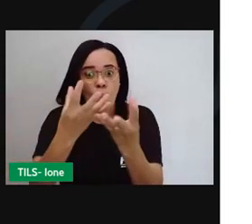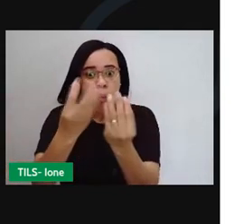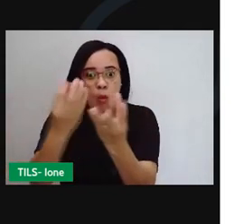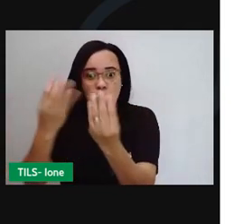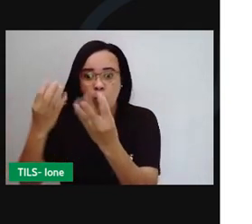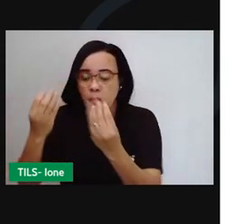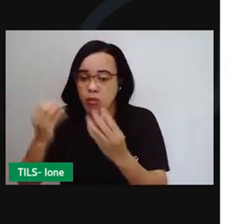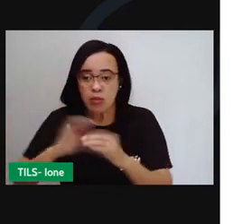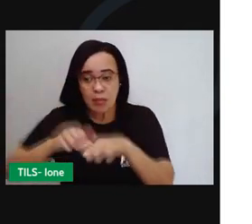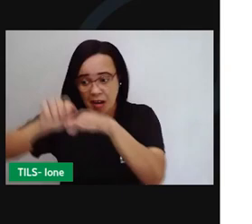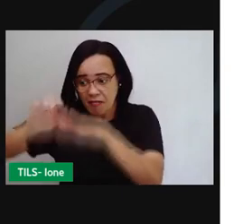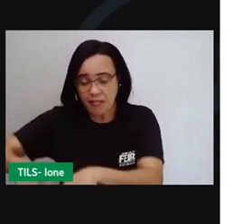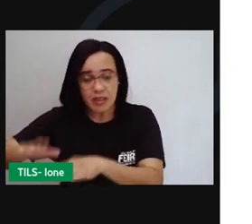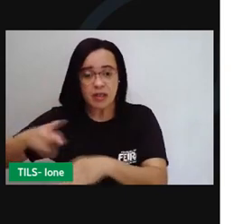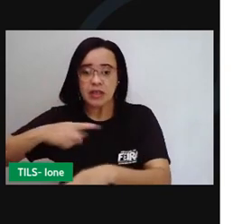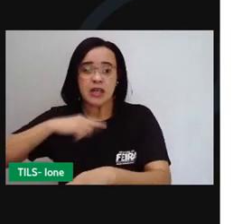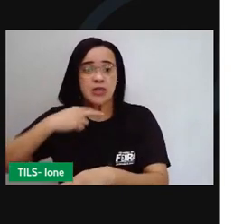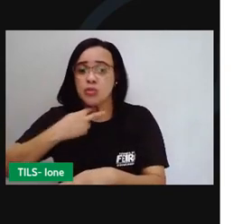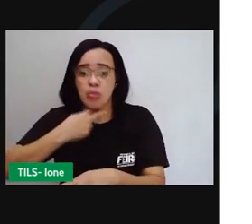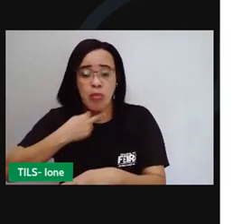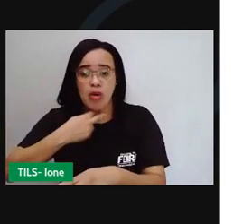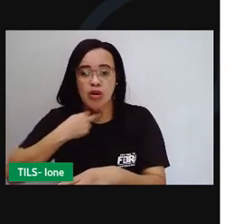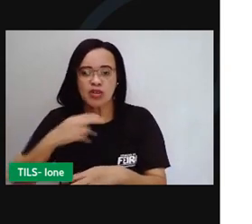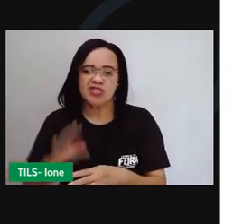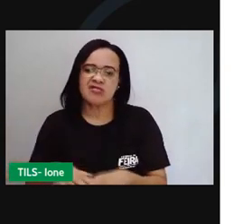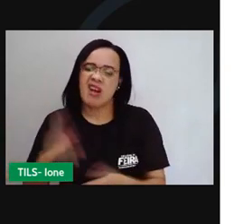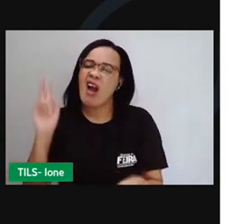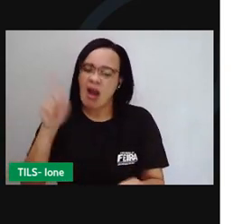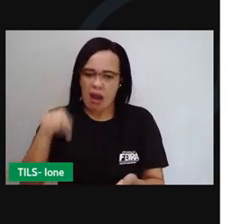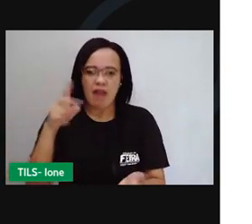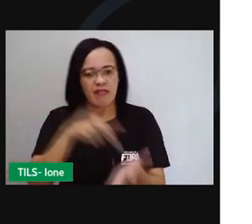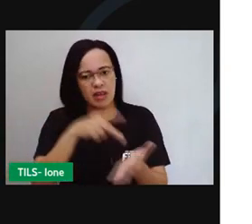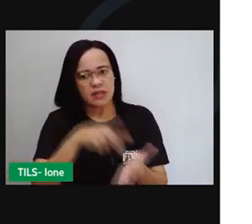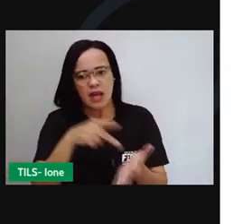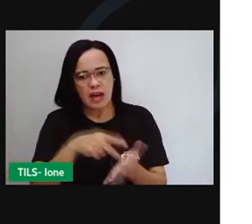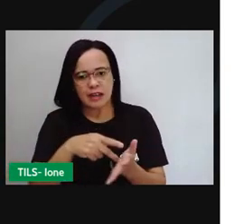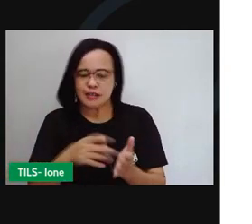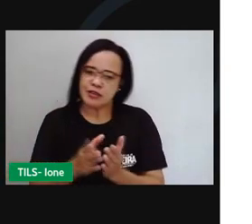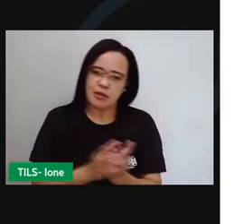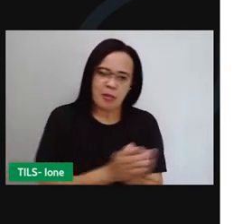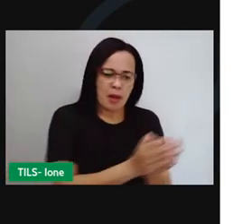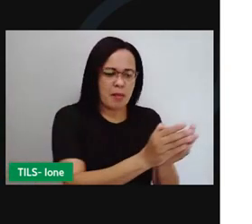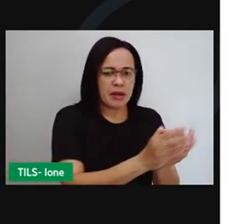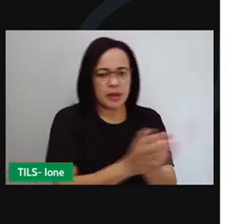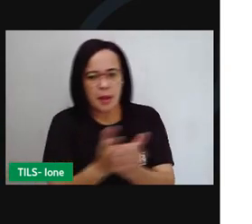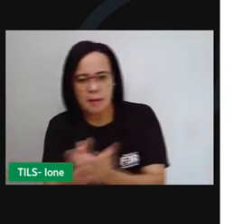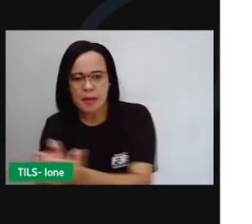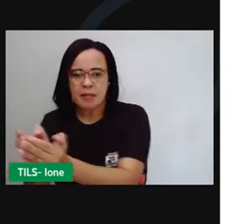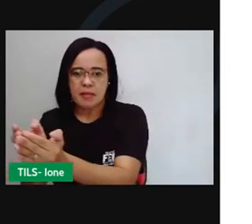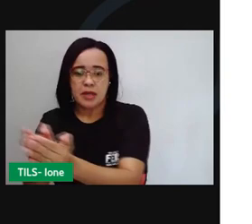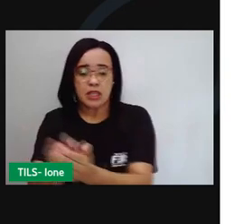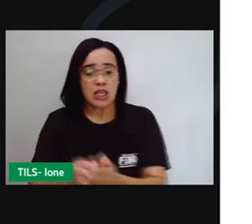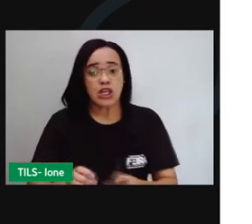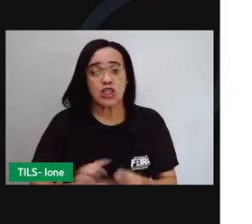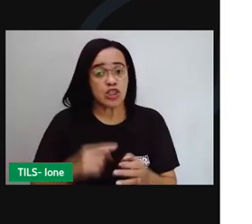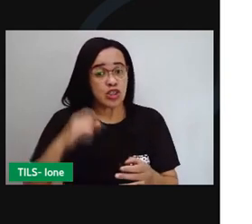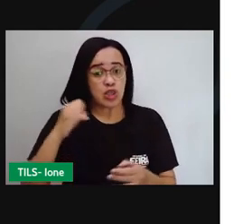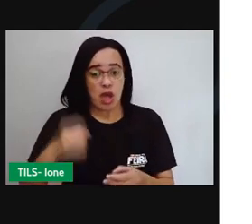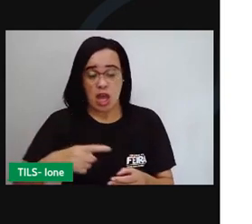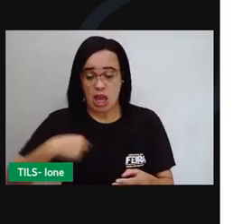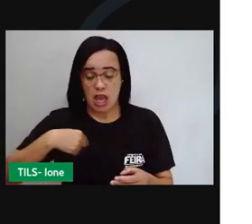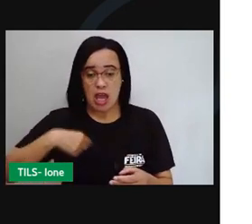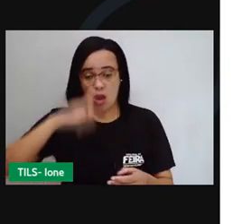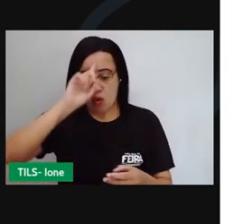É verdade. Eles só podem ir da colônia para a corte por ordem minha e Portugal está nas mãos dos franceses.